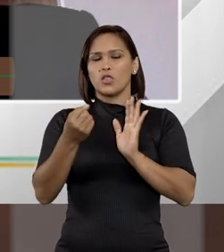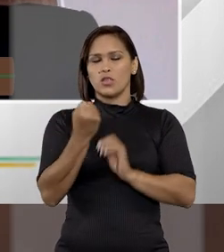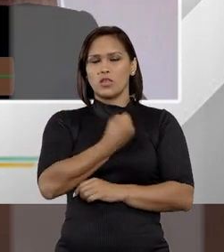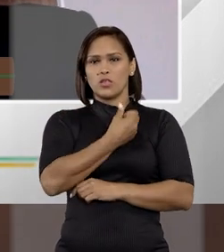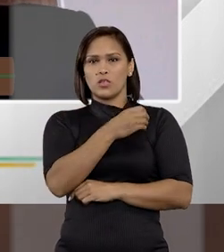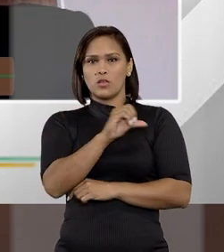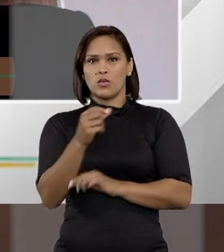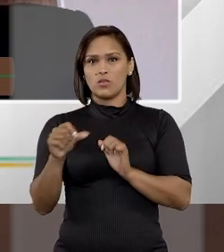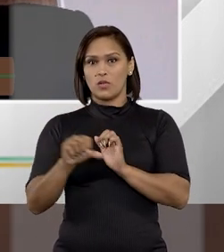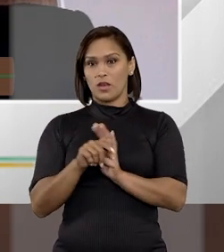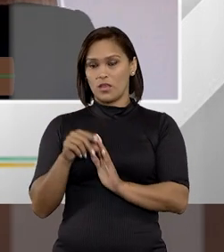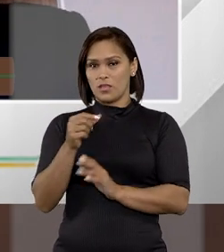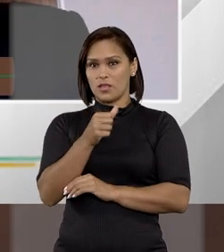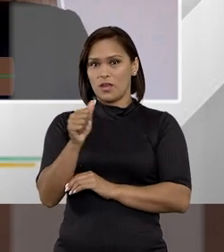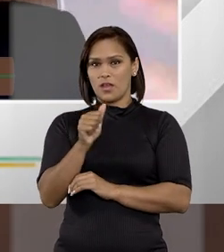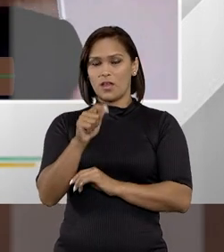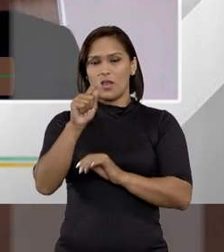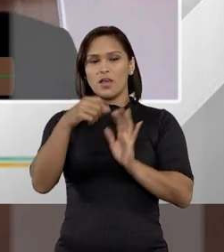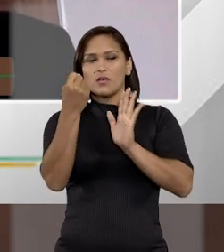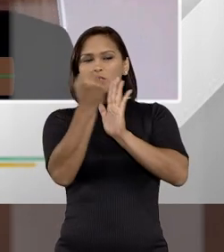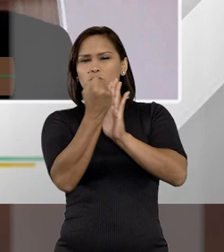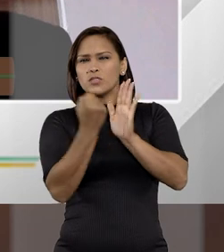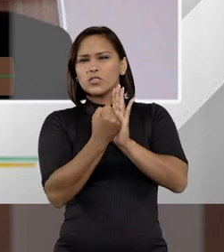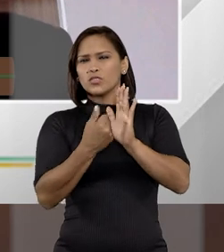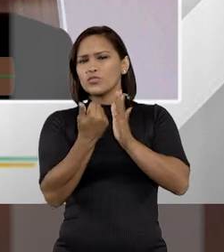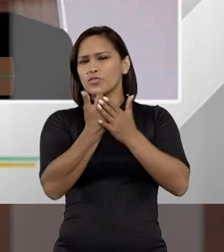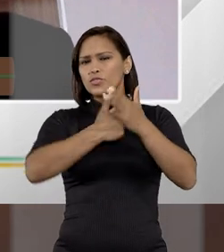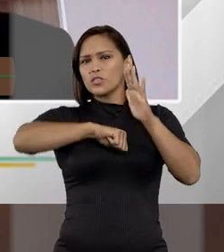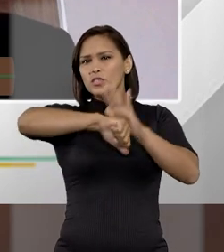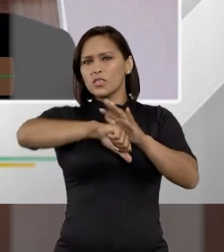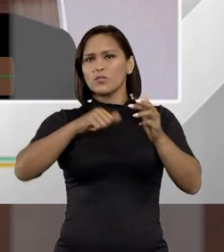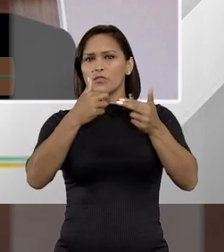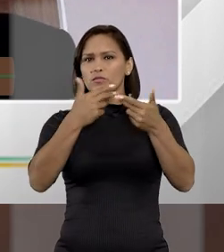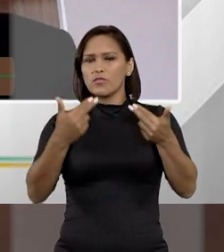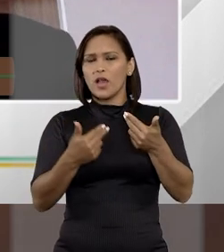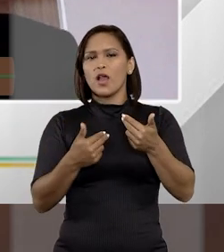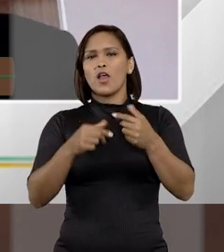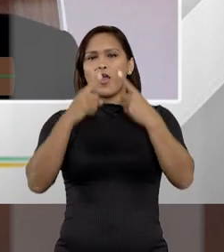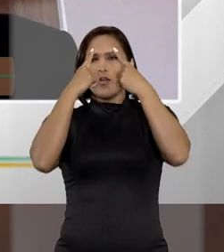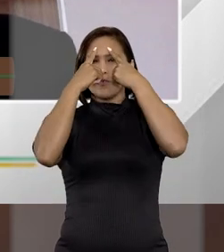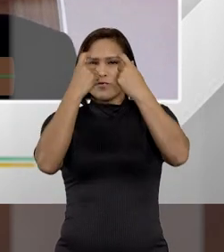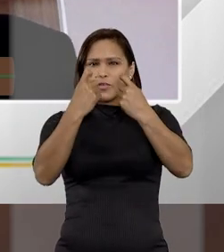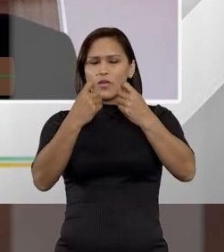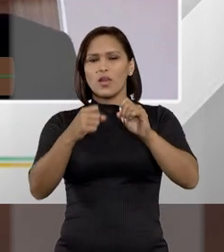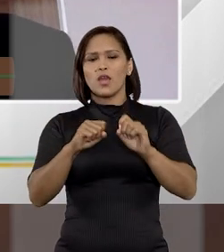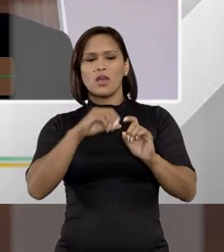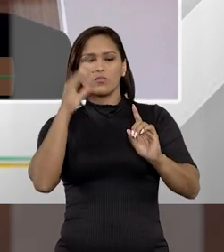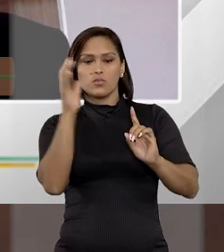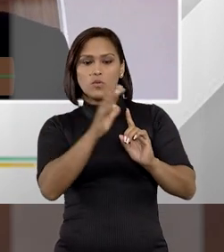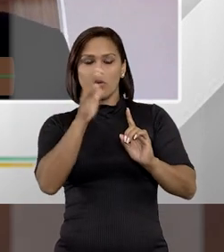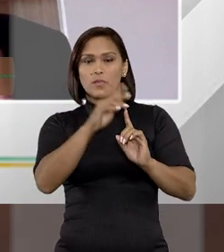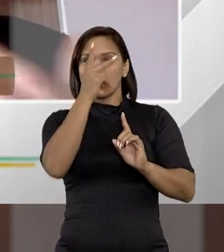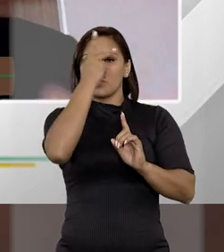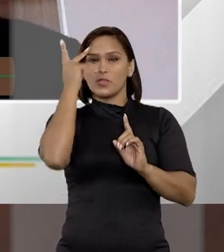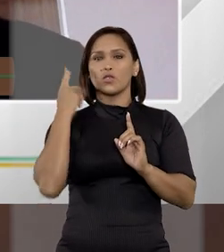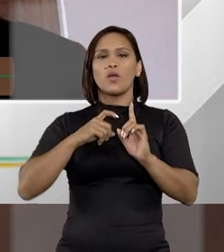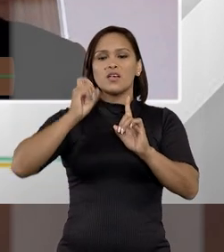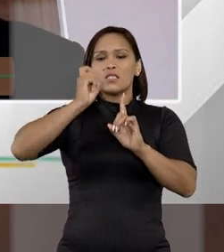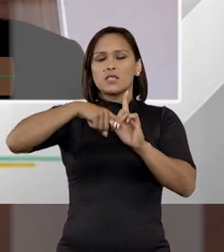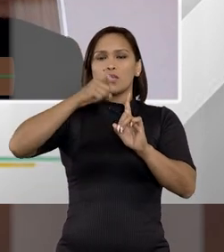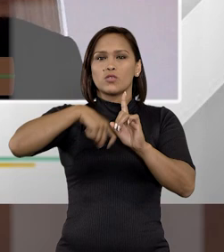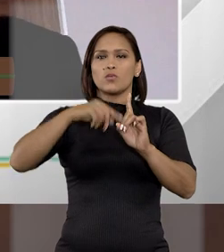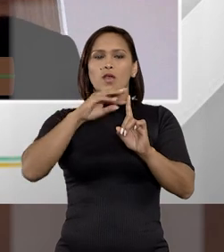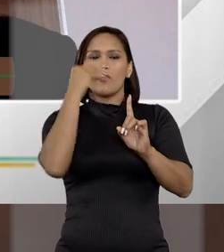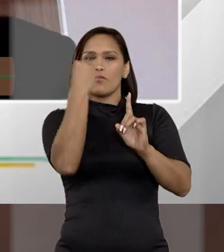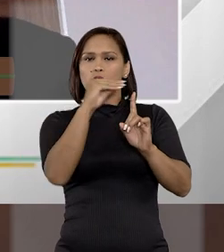A, que ela traz um rol taxativo de crimes, crimes violentos ou com grave ameaça à pessoa, crimes sexuais